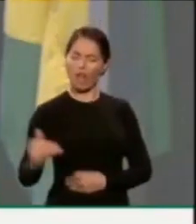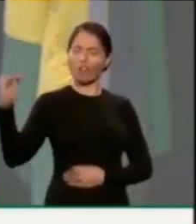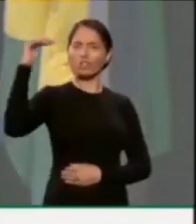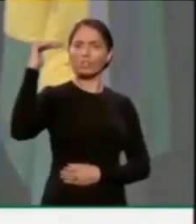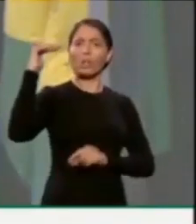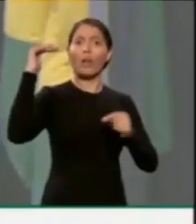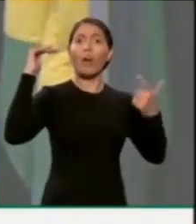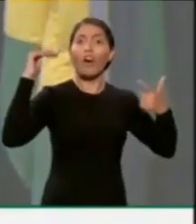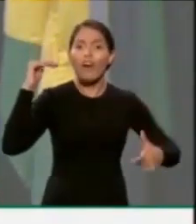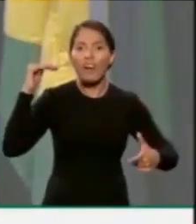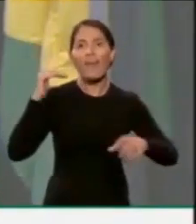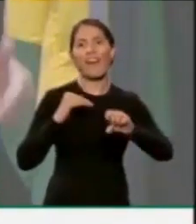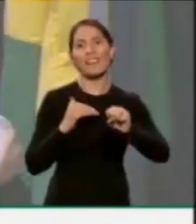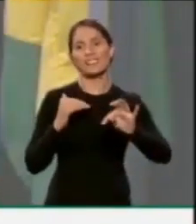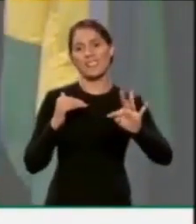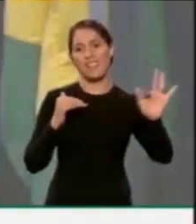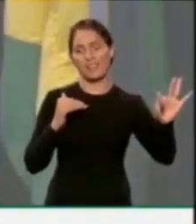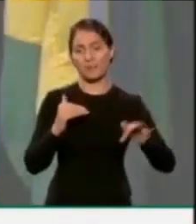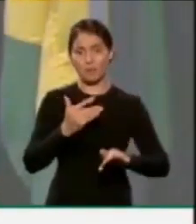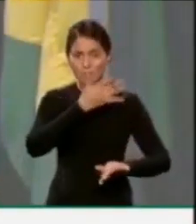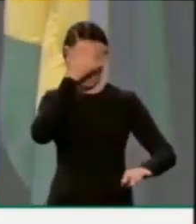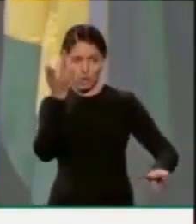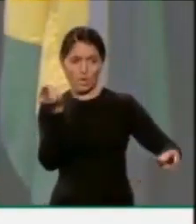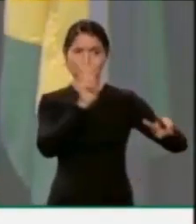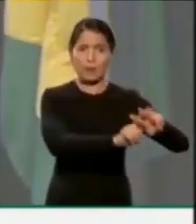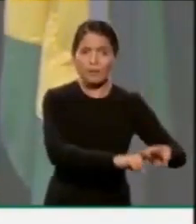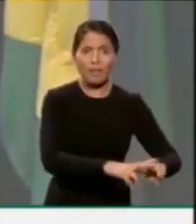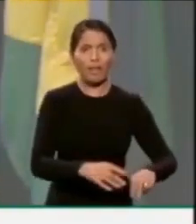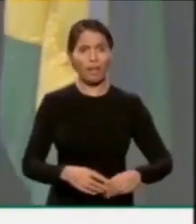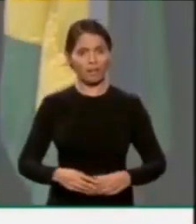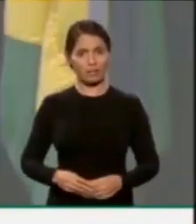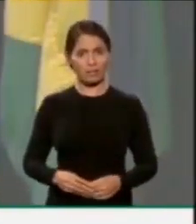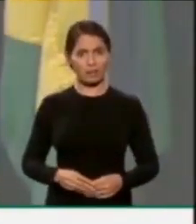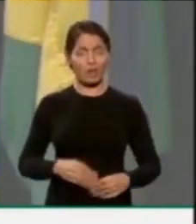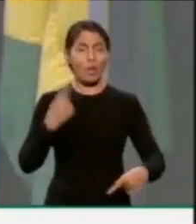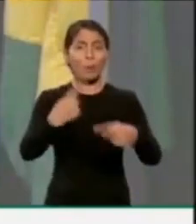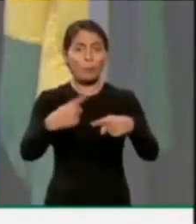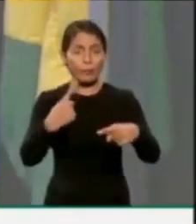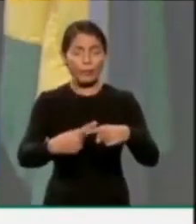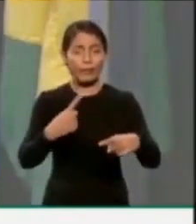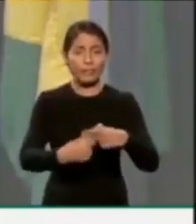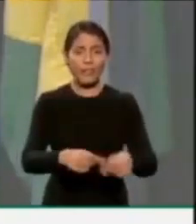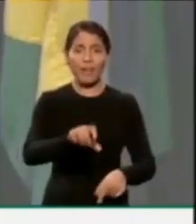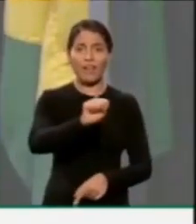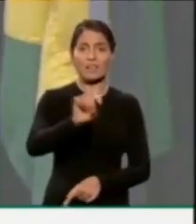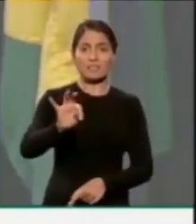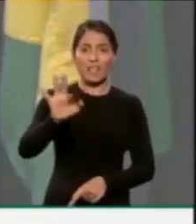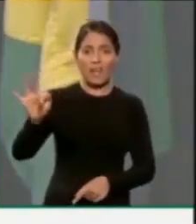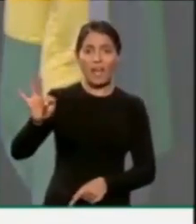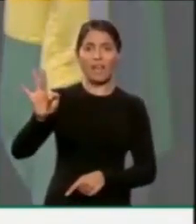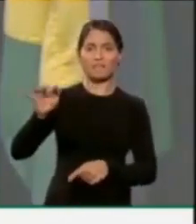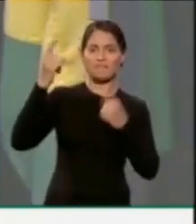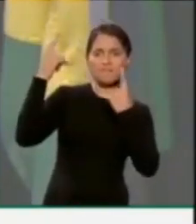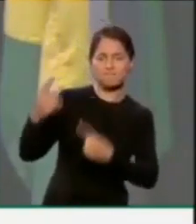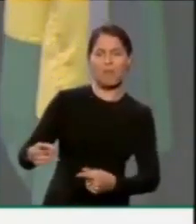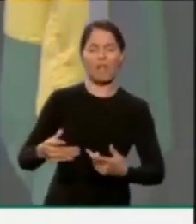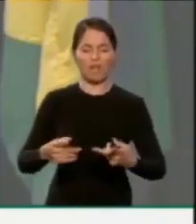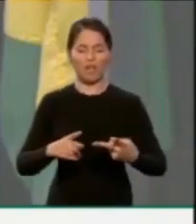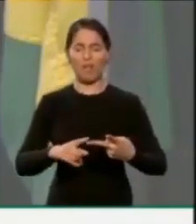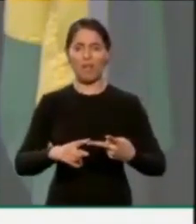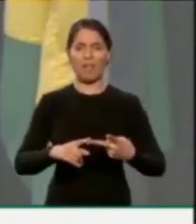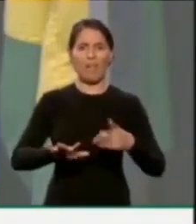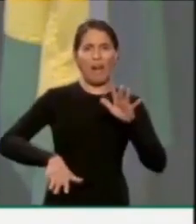pelo STF, prendendo pessoas simplesmente por tecerem críticas ao STF, fazendo buscas e apreensões